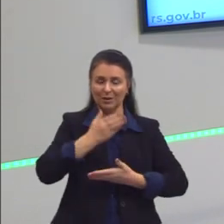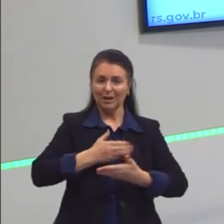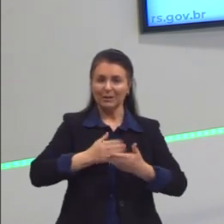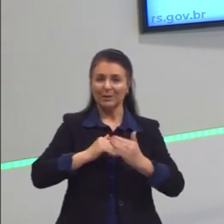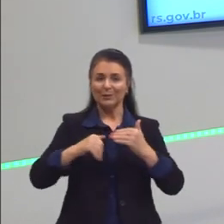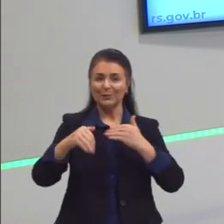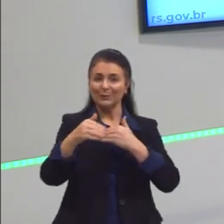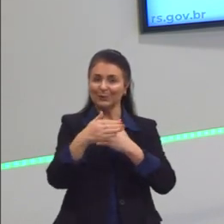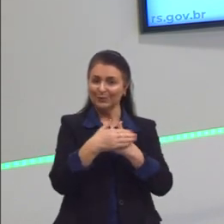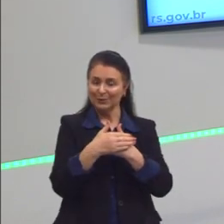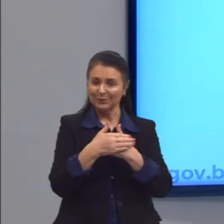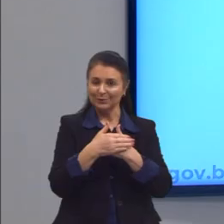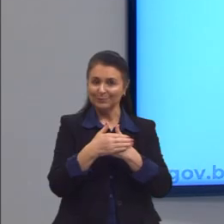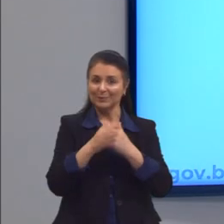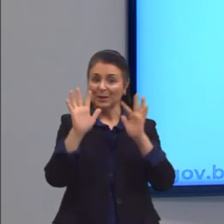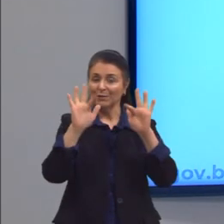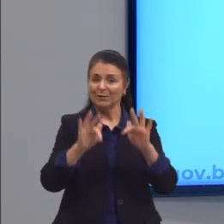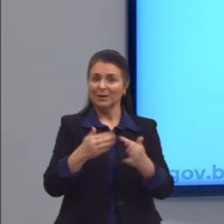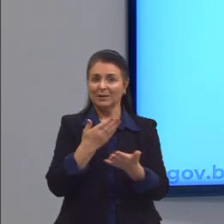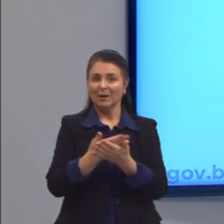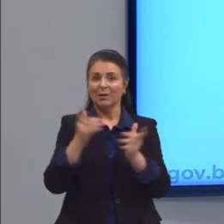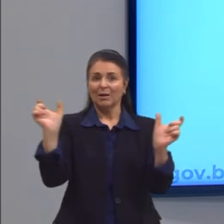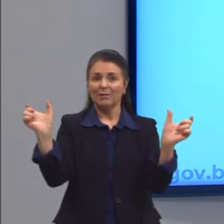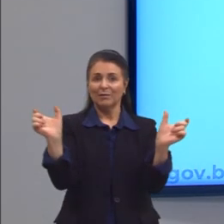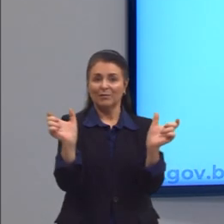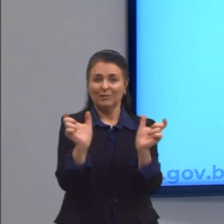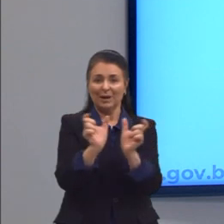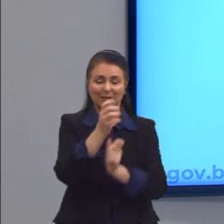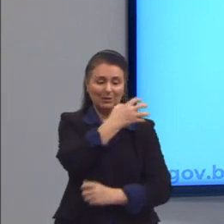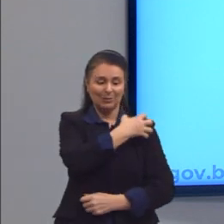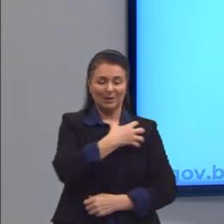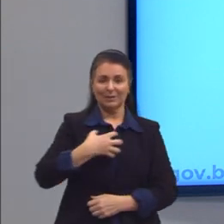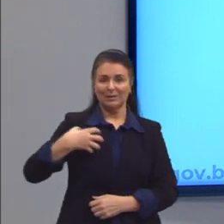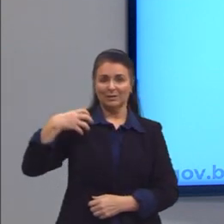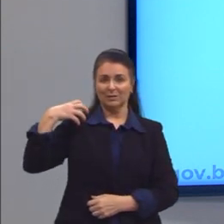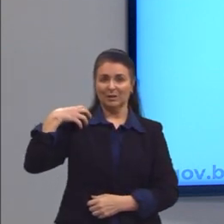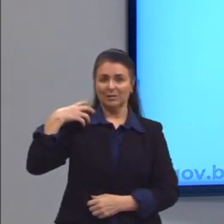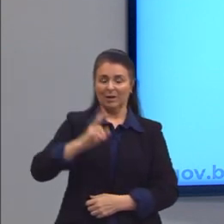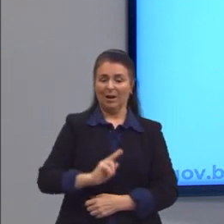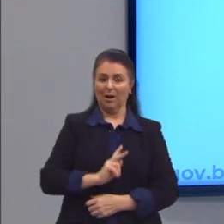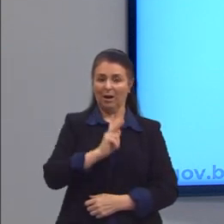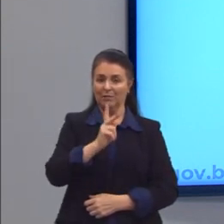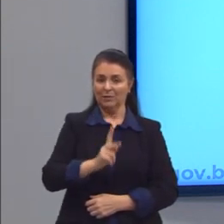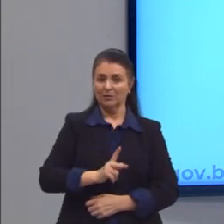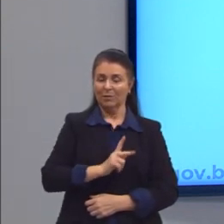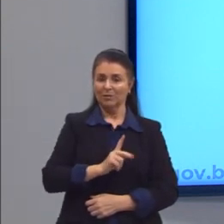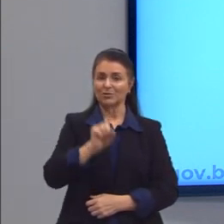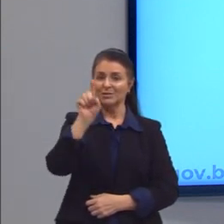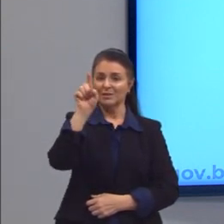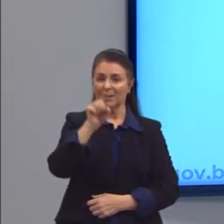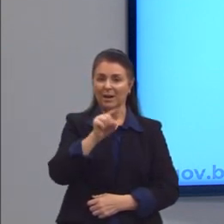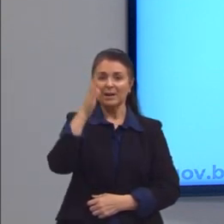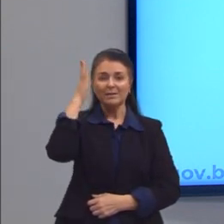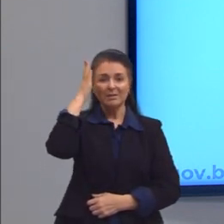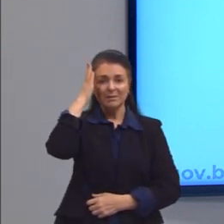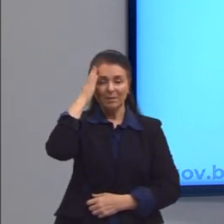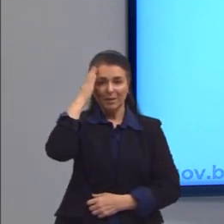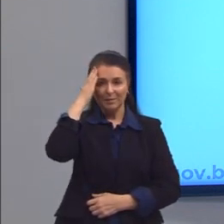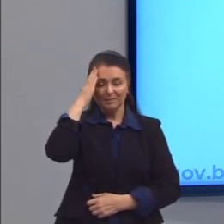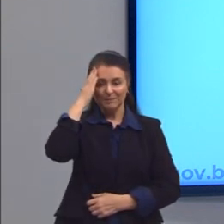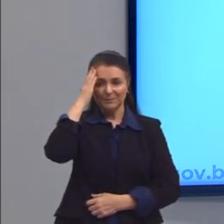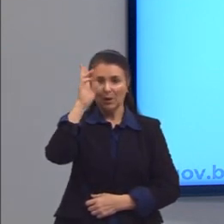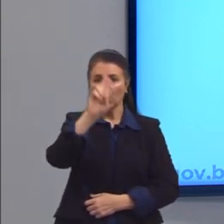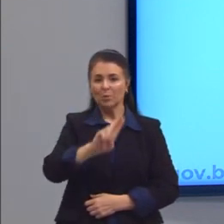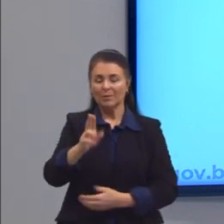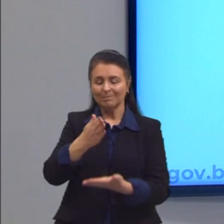Encerrando a aula, deixo aqui uma frase do Aristóteles, a virtude consiste em saber encontrar o meio termo